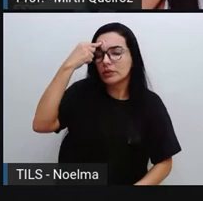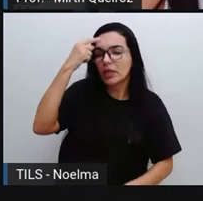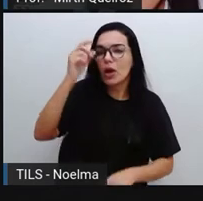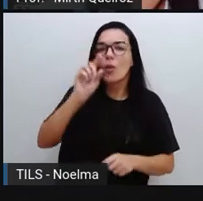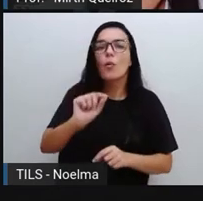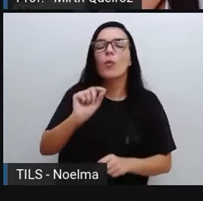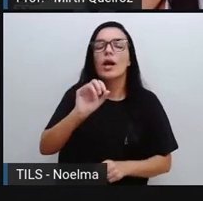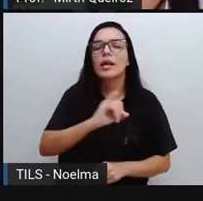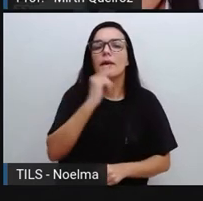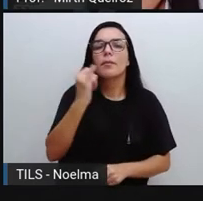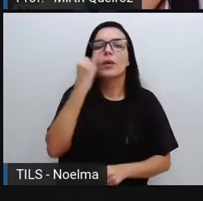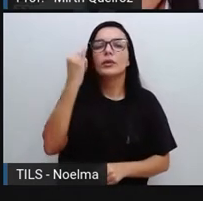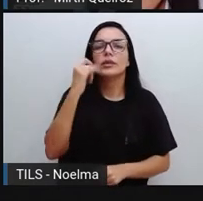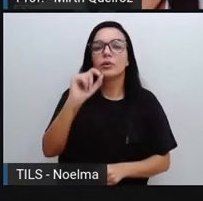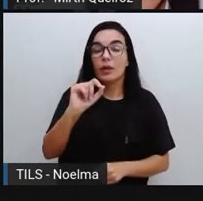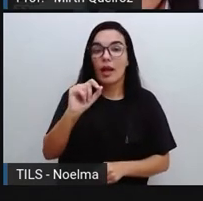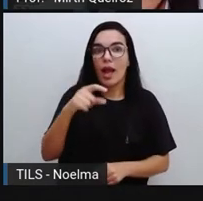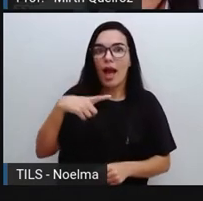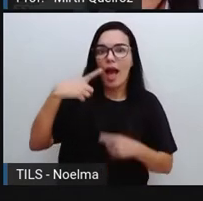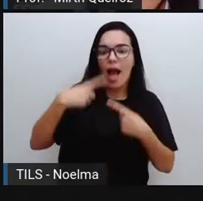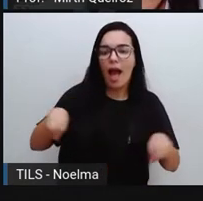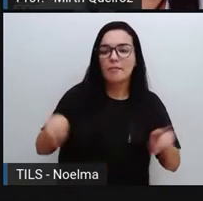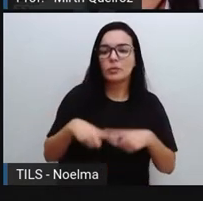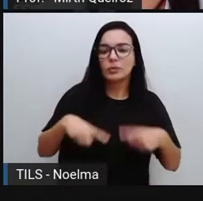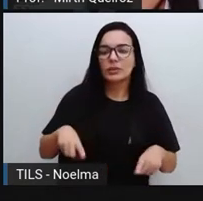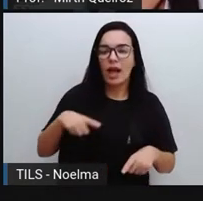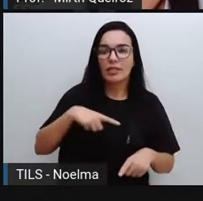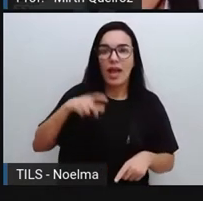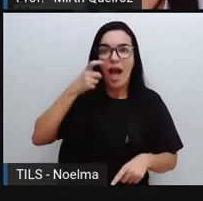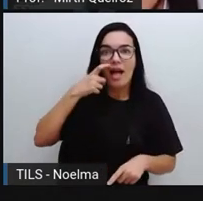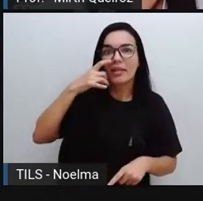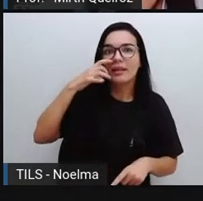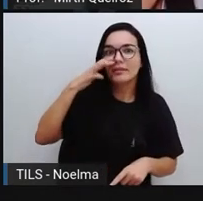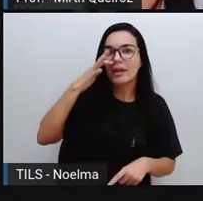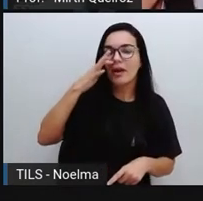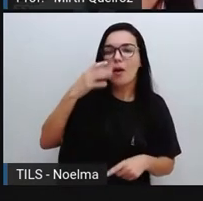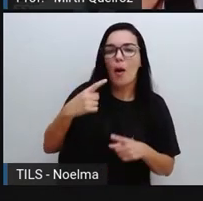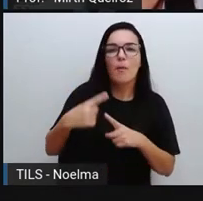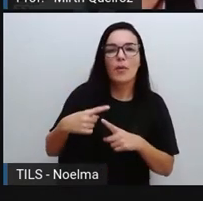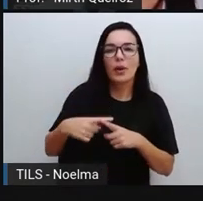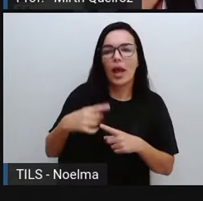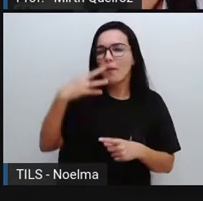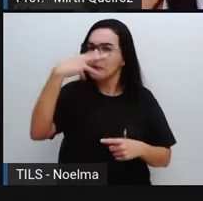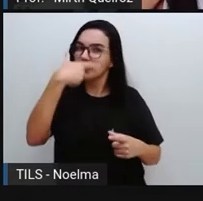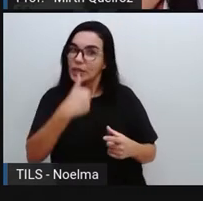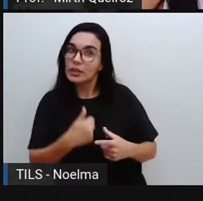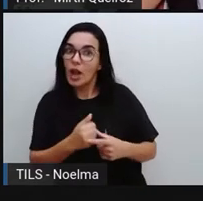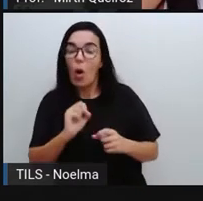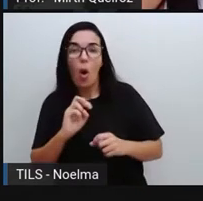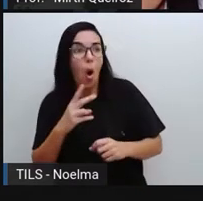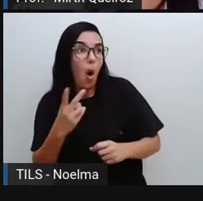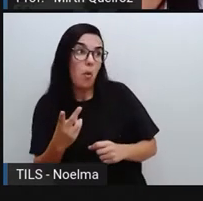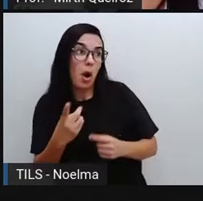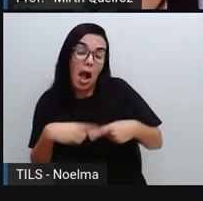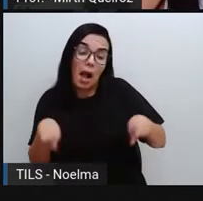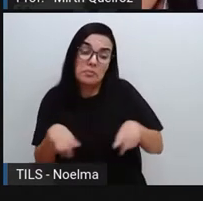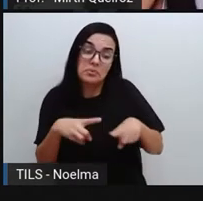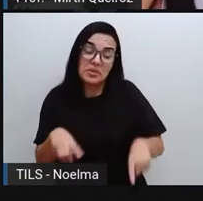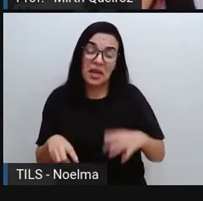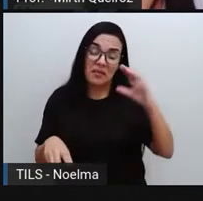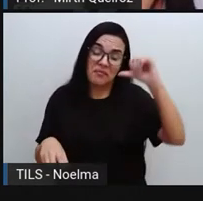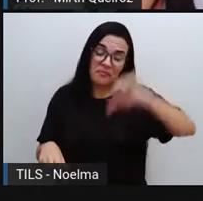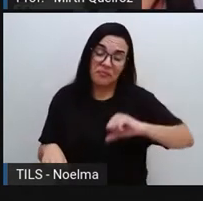é que a música chame bastante atenção, por ser muito bonita ou muito feia,